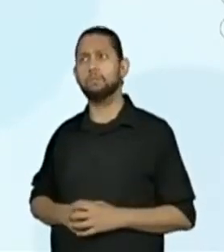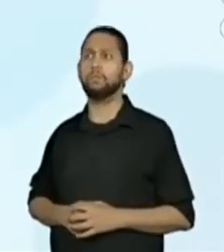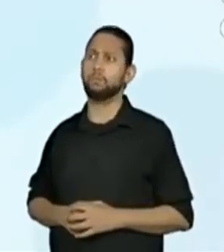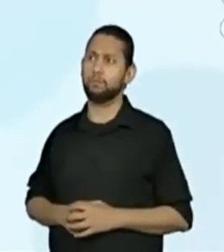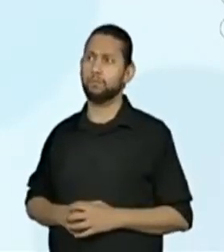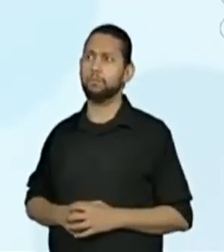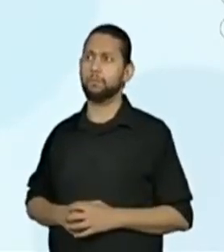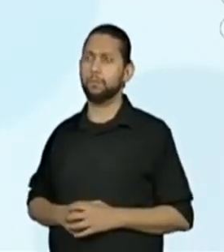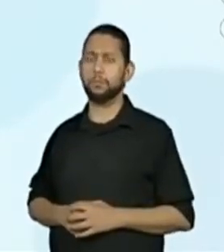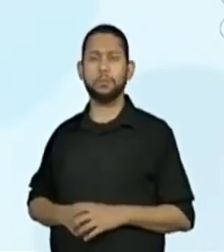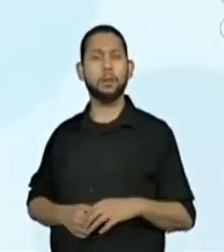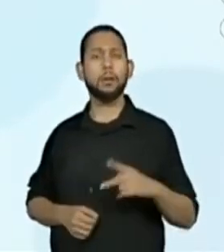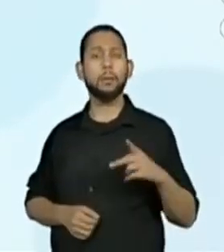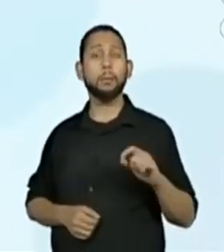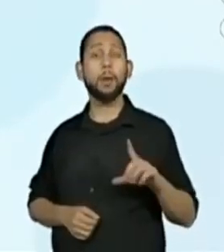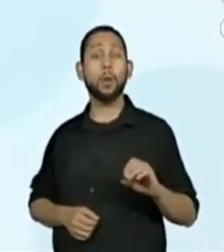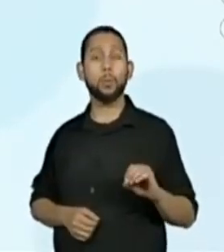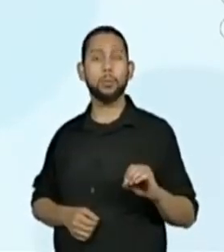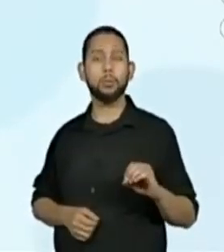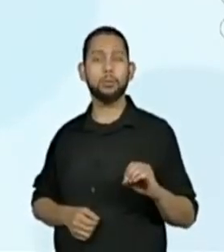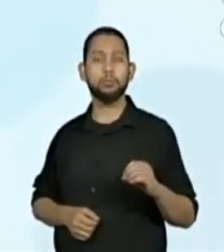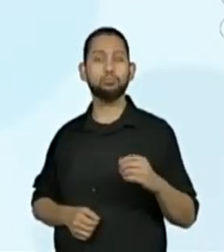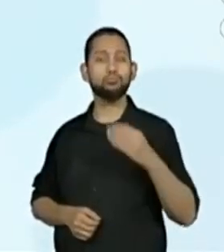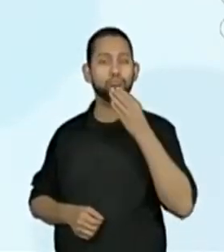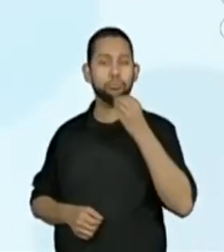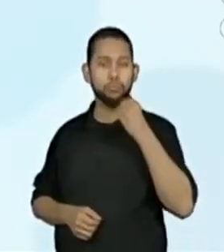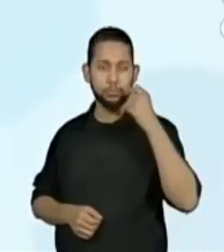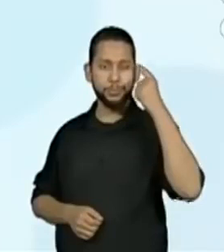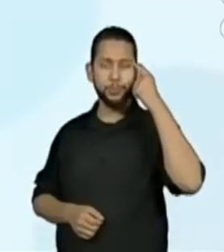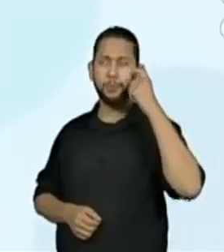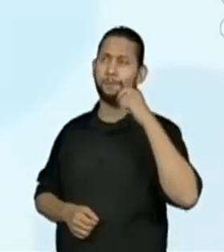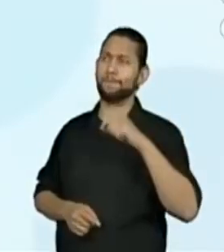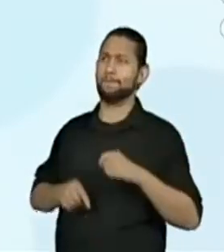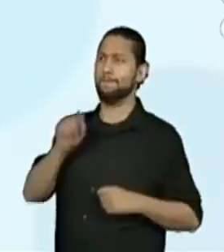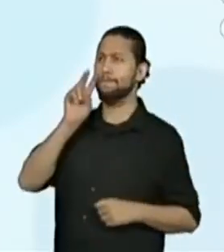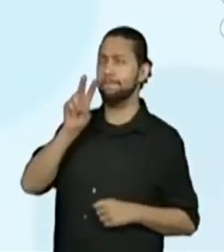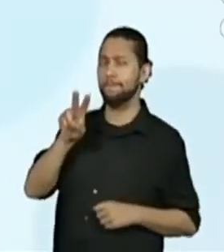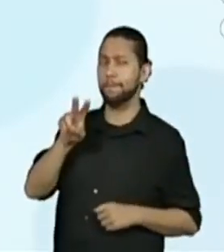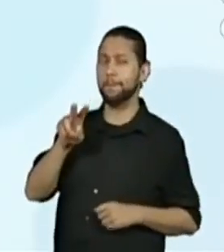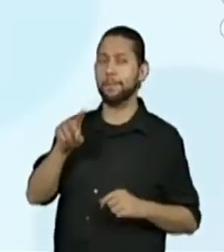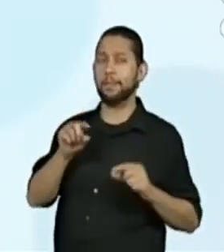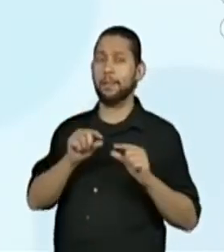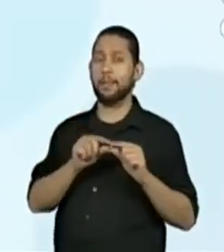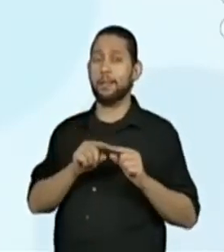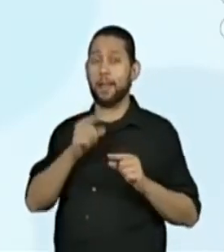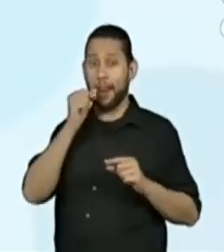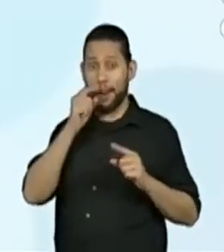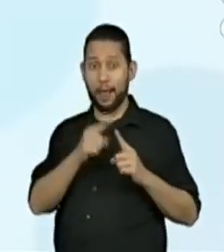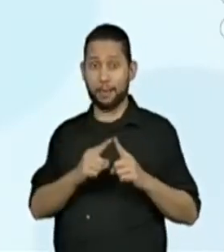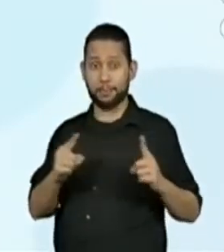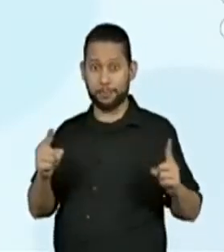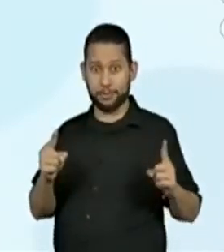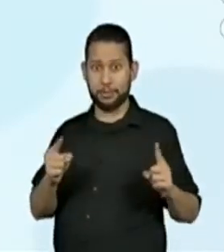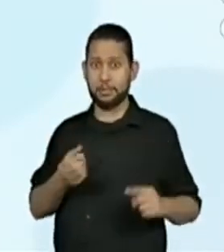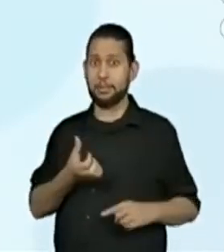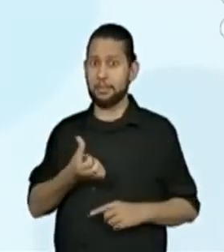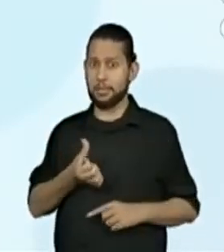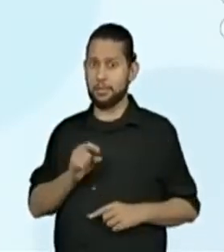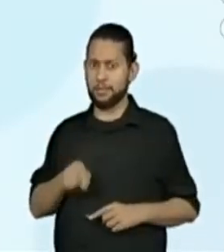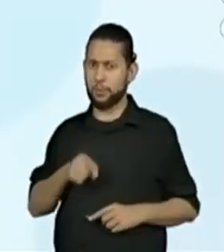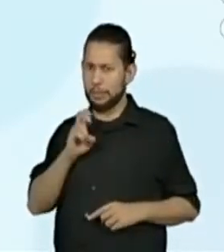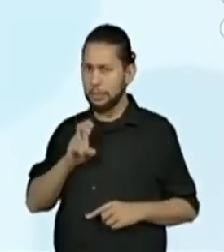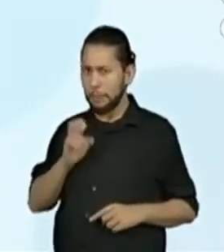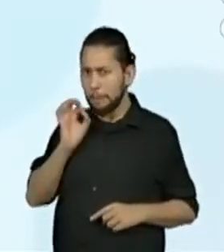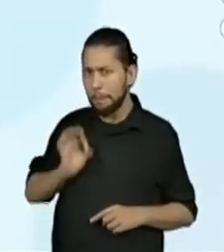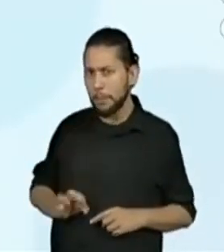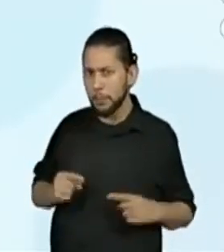O Paulo considerou que o lápis media 6 centímetros e meio.